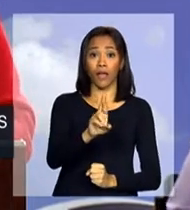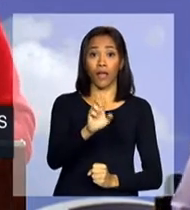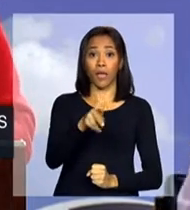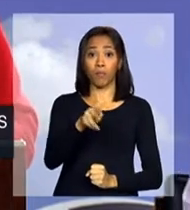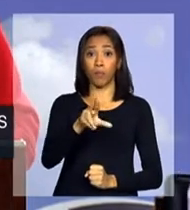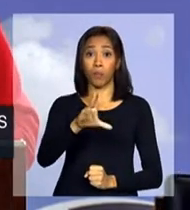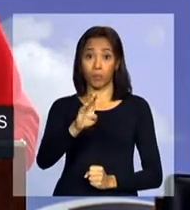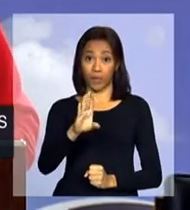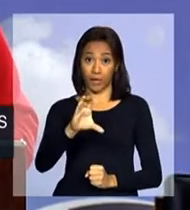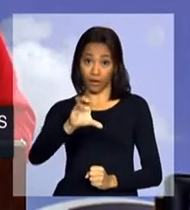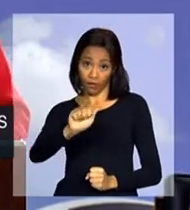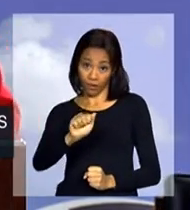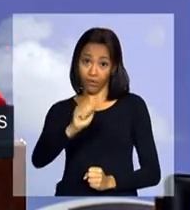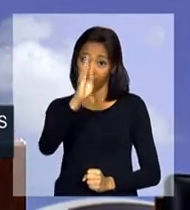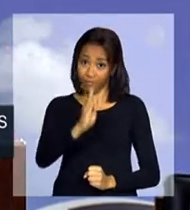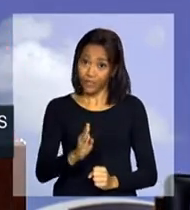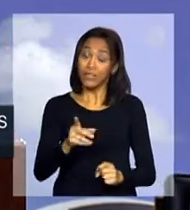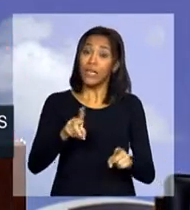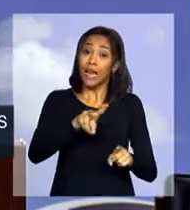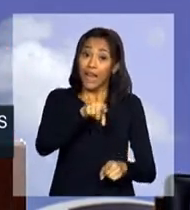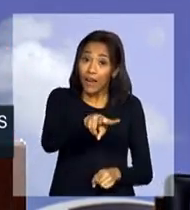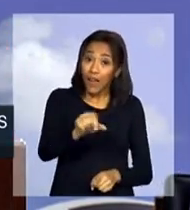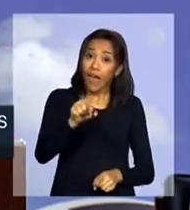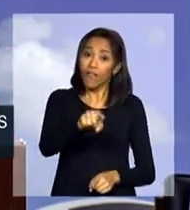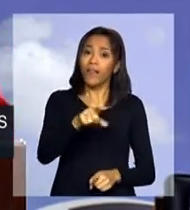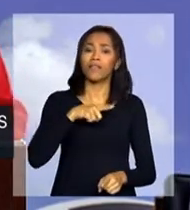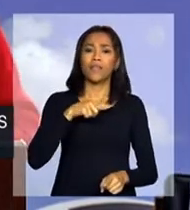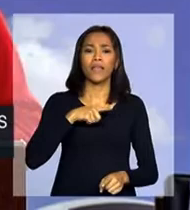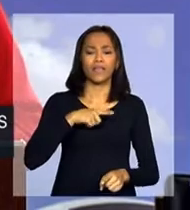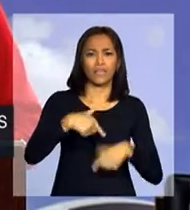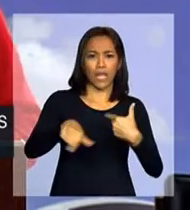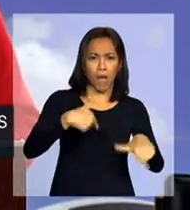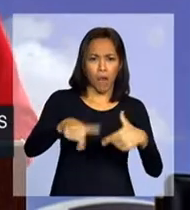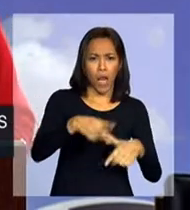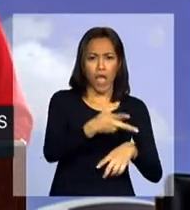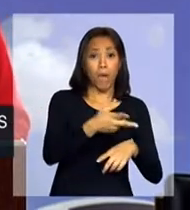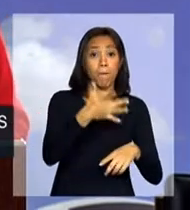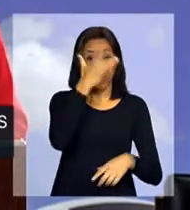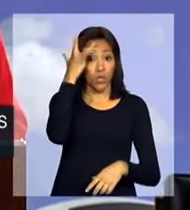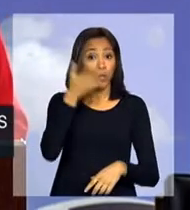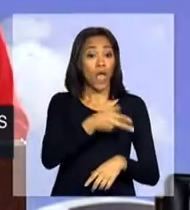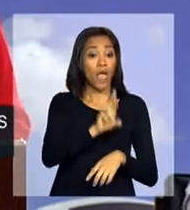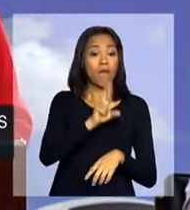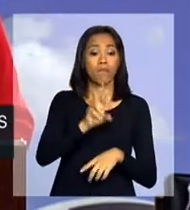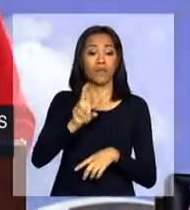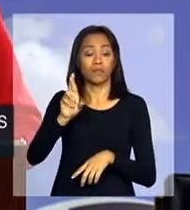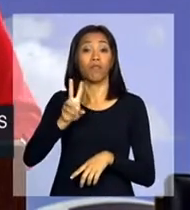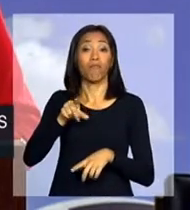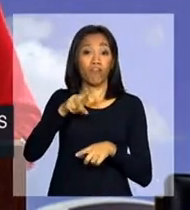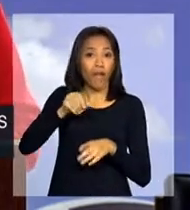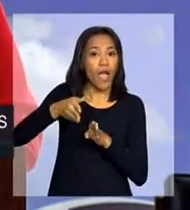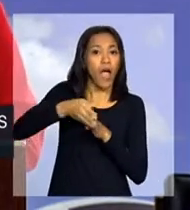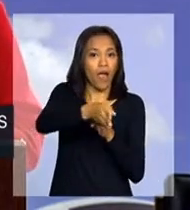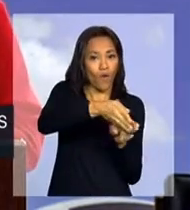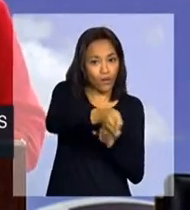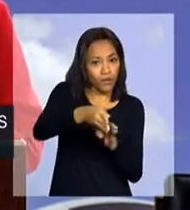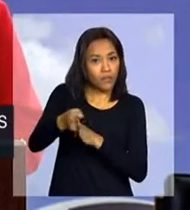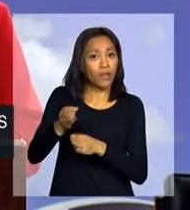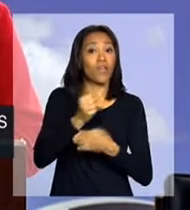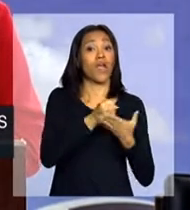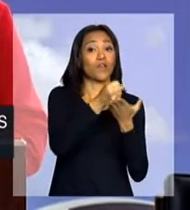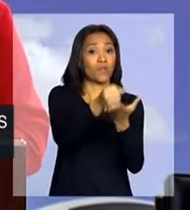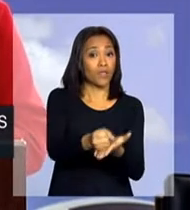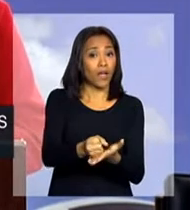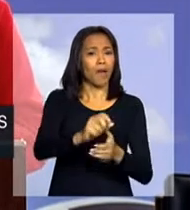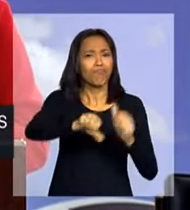trabalhando por meio dos seus representantes, para ajudá-las a melhorar de vida. E aqui, eu